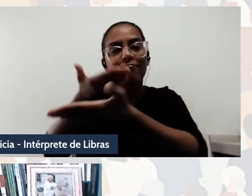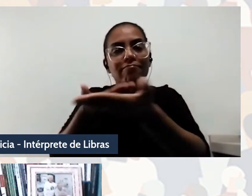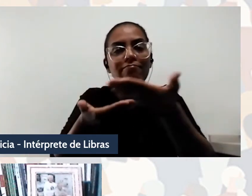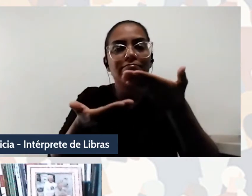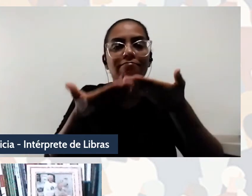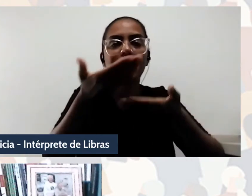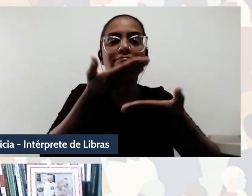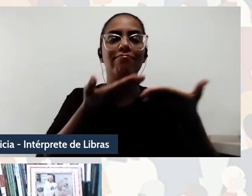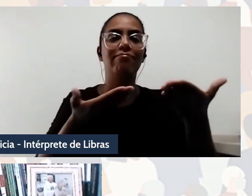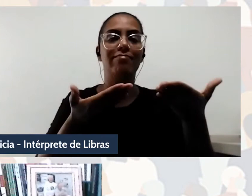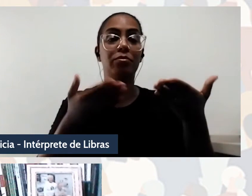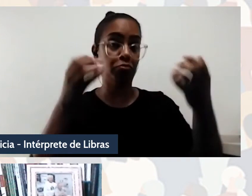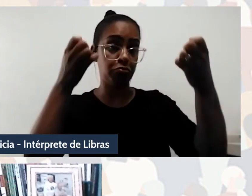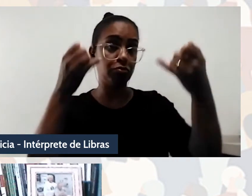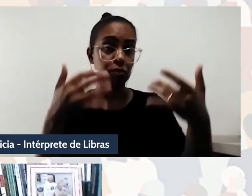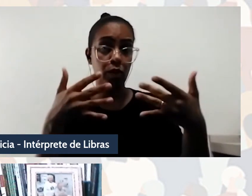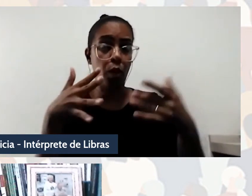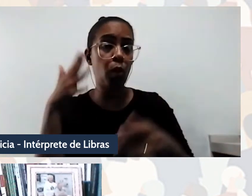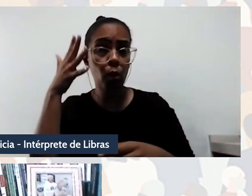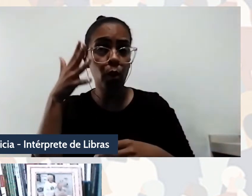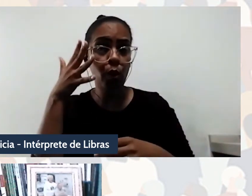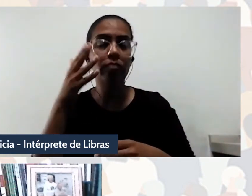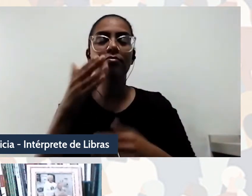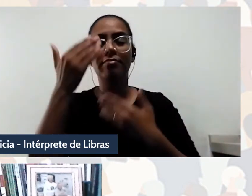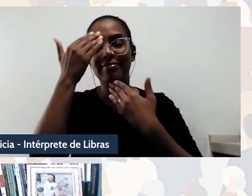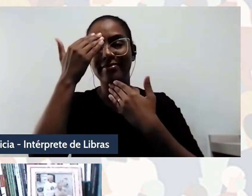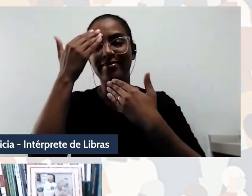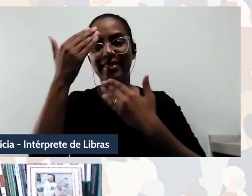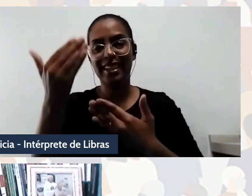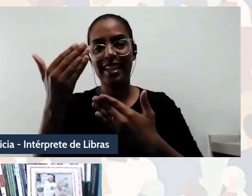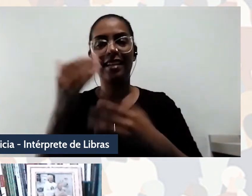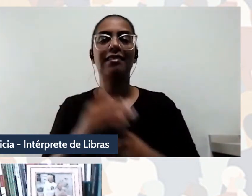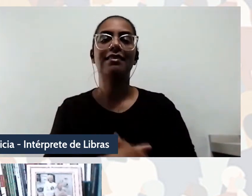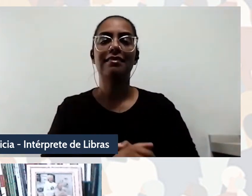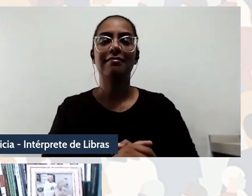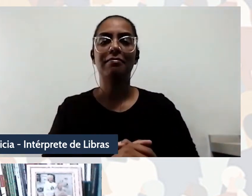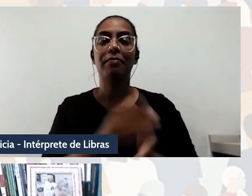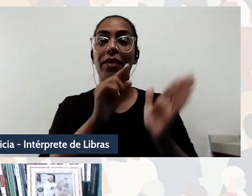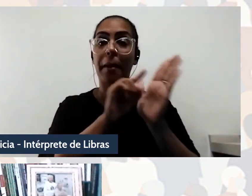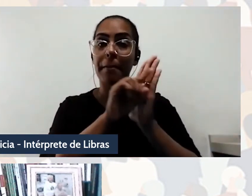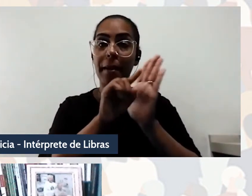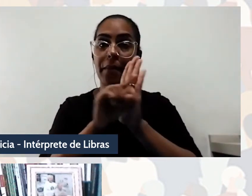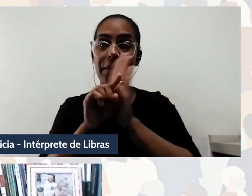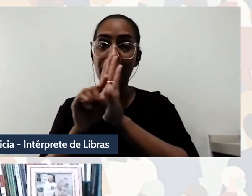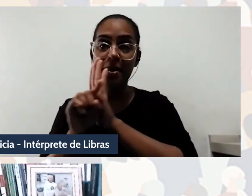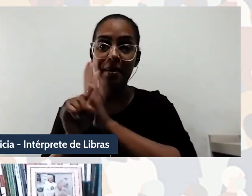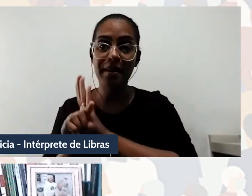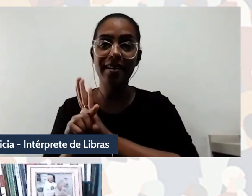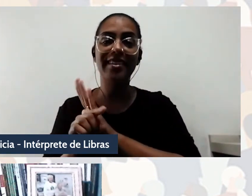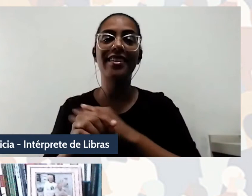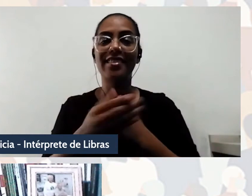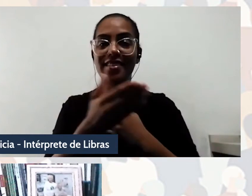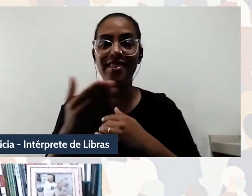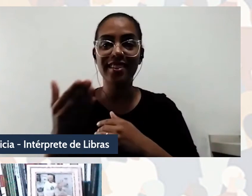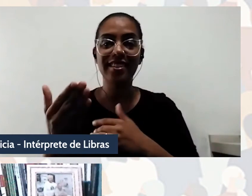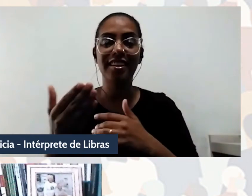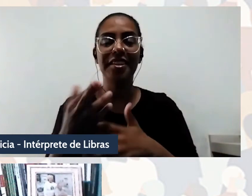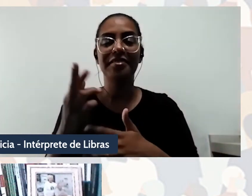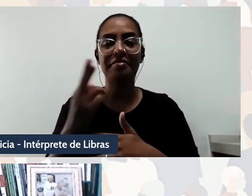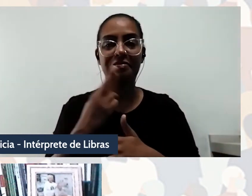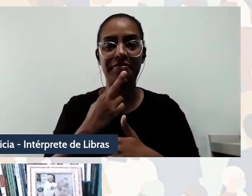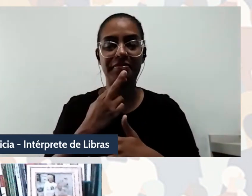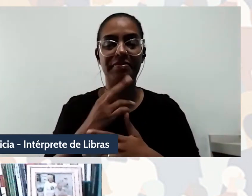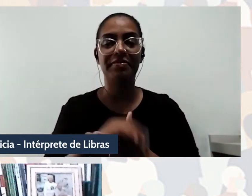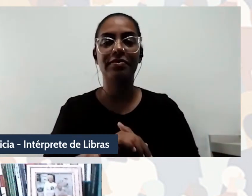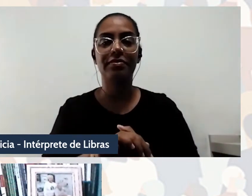e eu tenho certeza que a gente vai ter uma série de questões aí pra você e